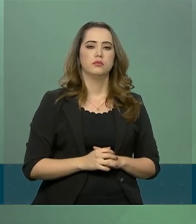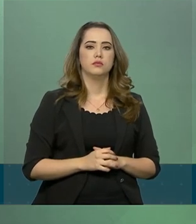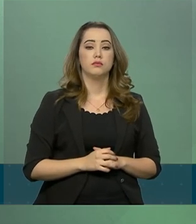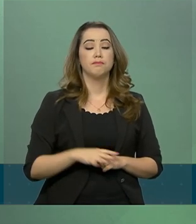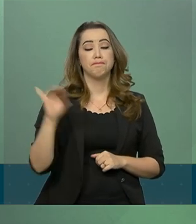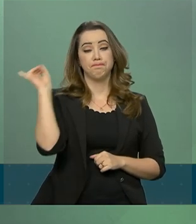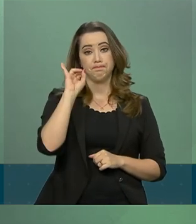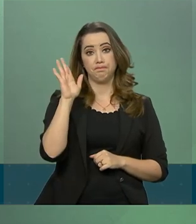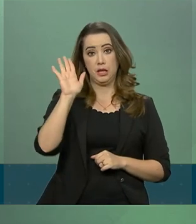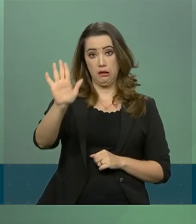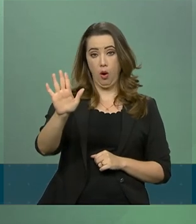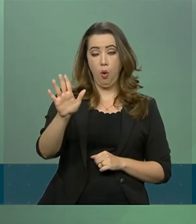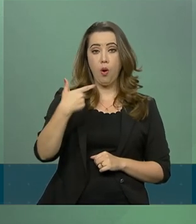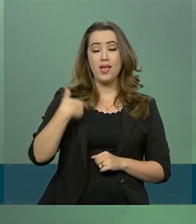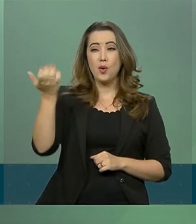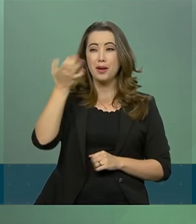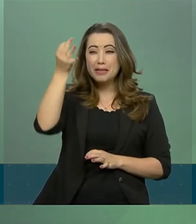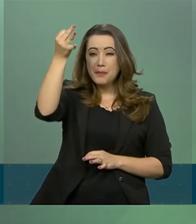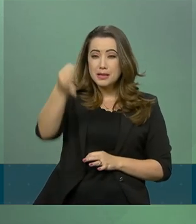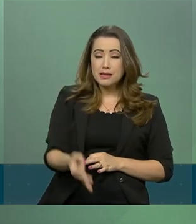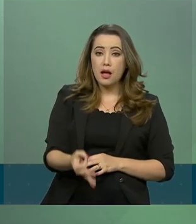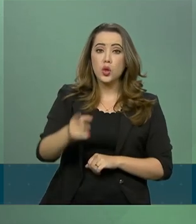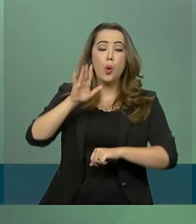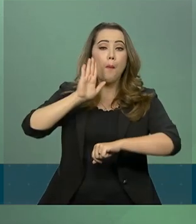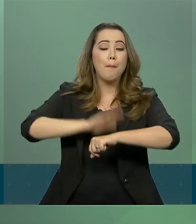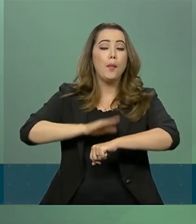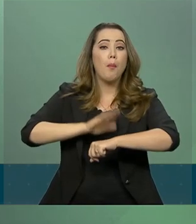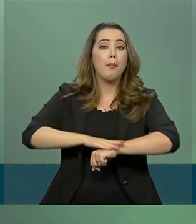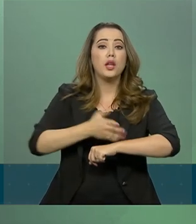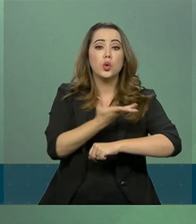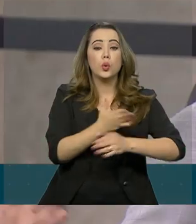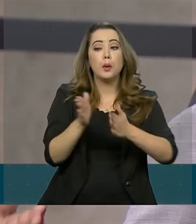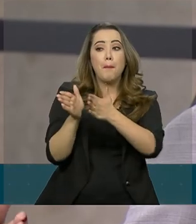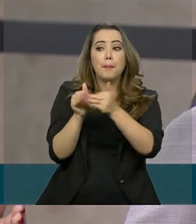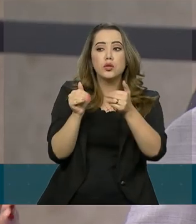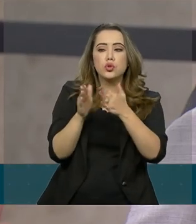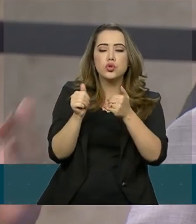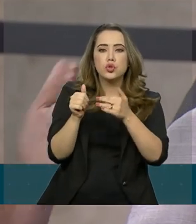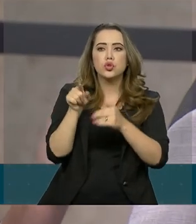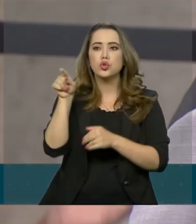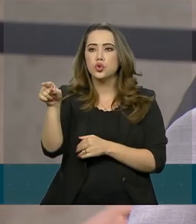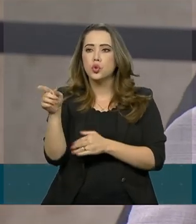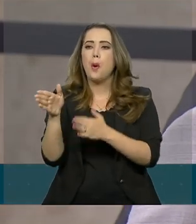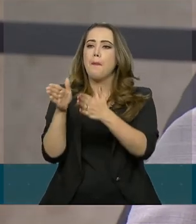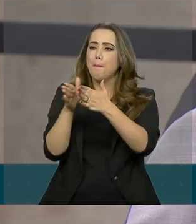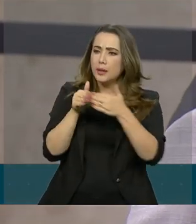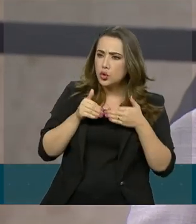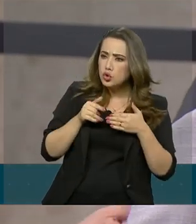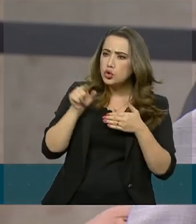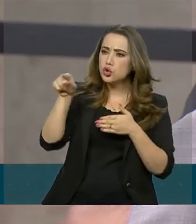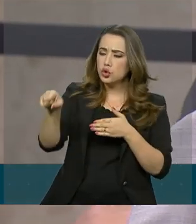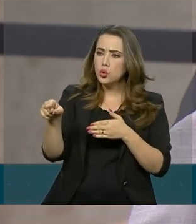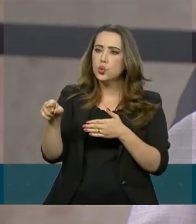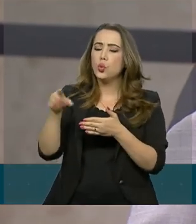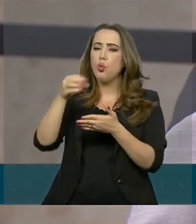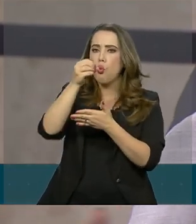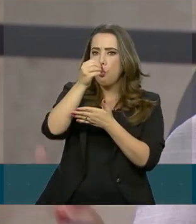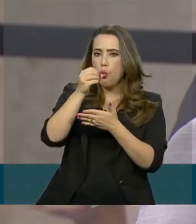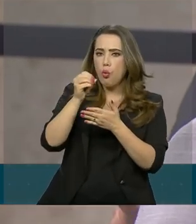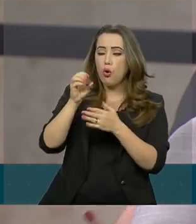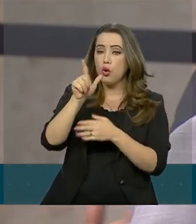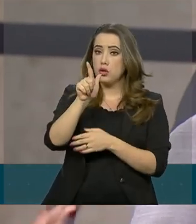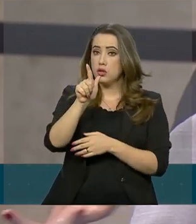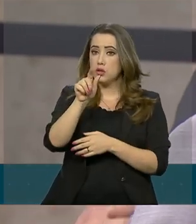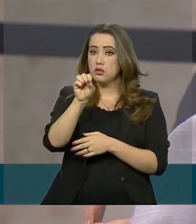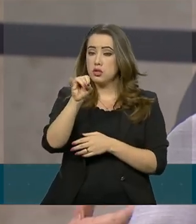Porta-voz, eu queria saber exatamente quando foi encaminhada essa solicitação, só para a gente saber quando foi encaminhada a solicitação pelo GSI